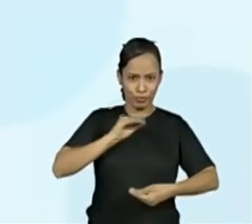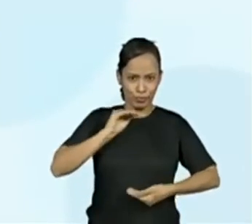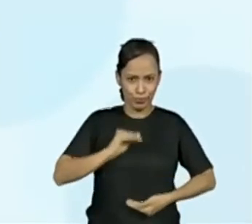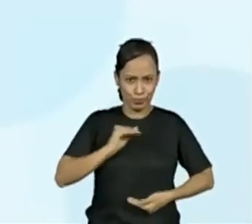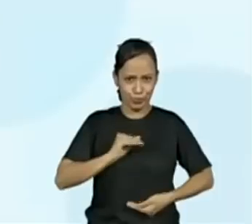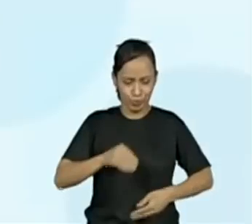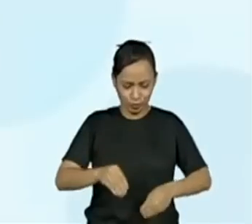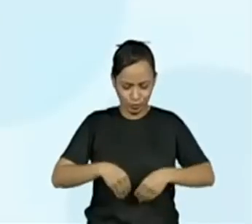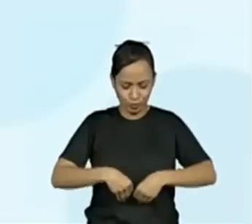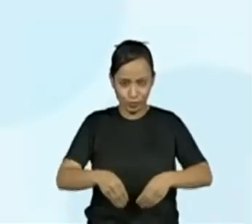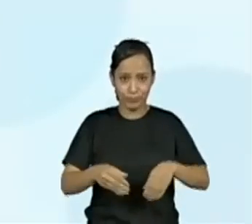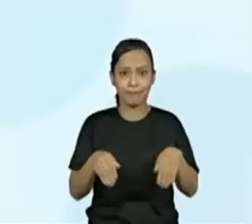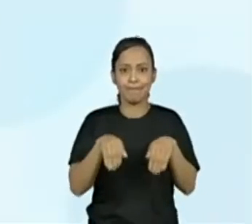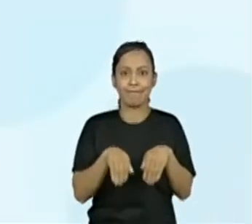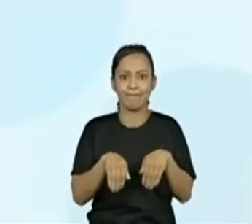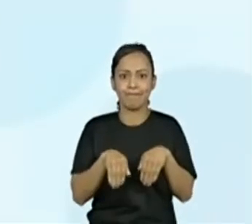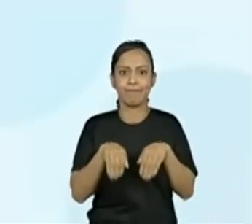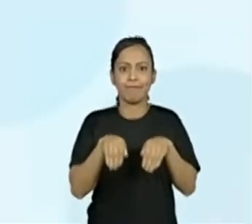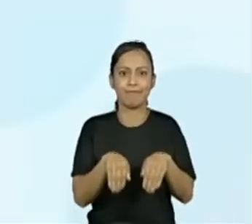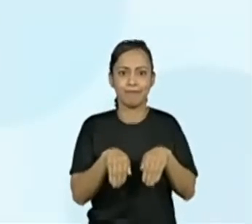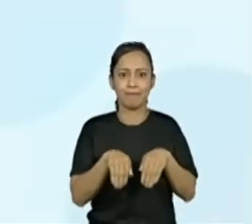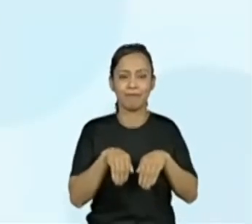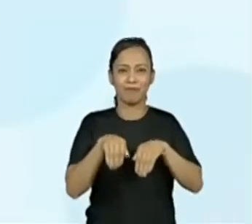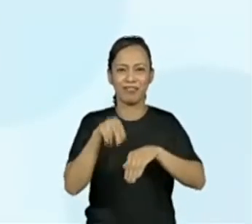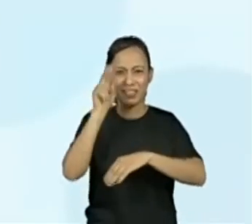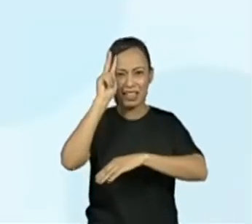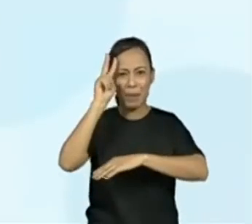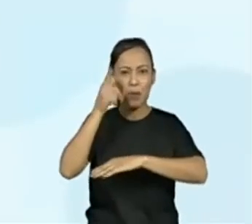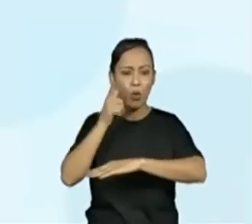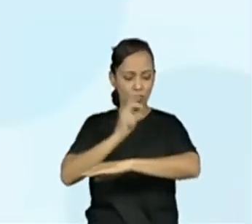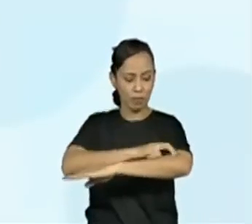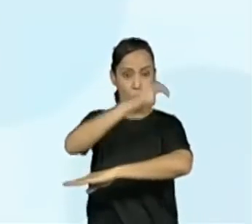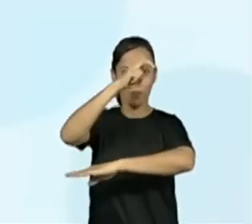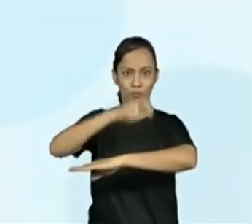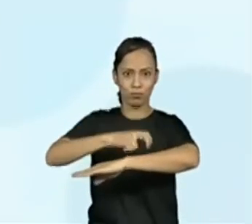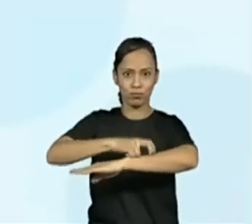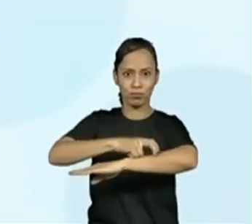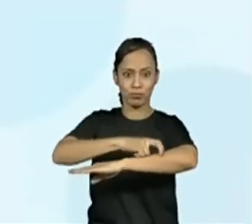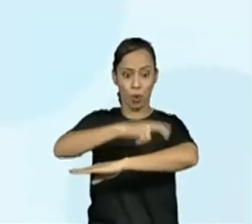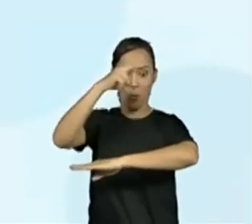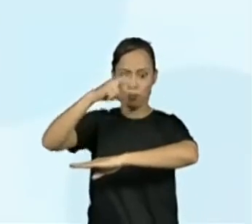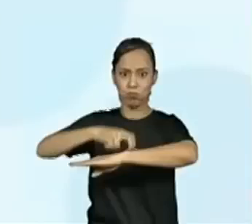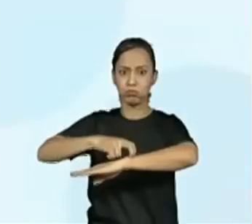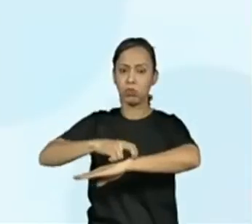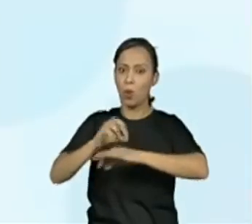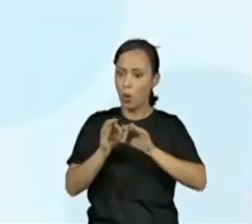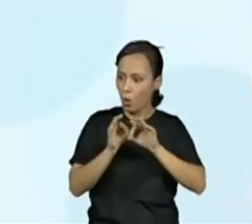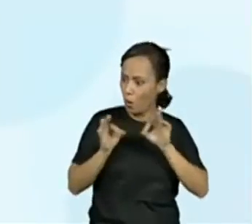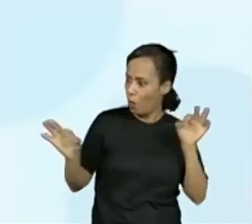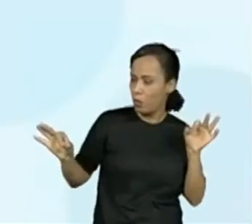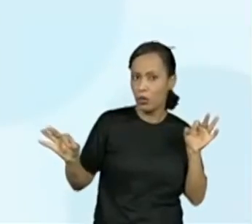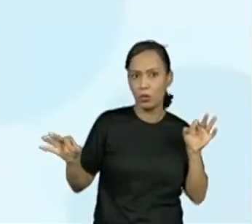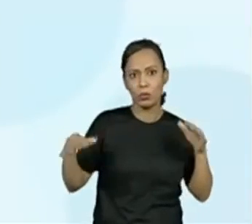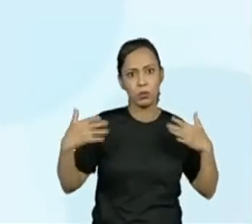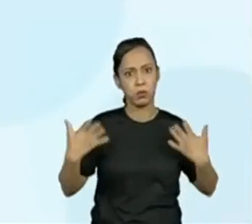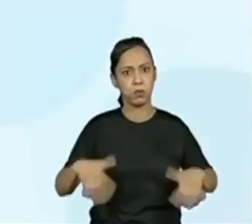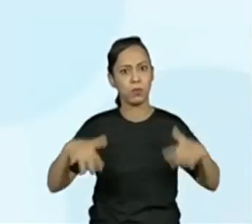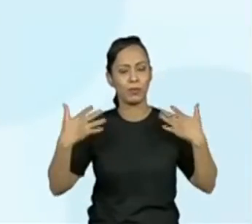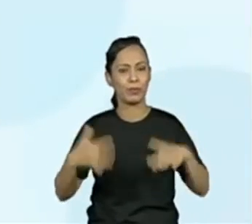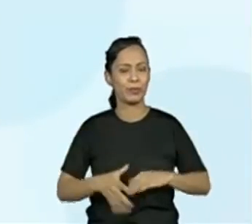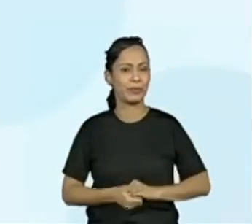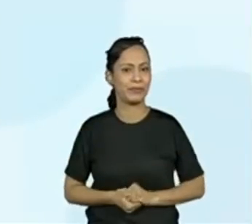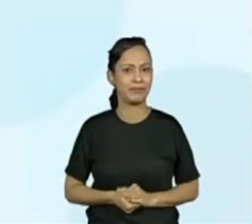bem longo, não é? Que ele salta aí distâncias, metros de distância. Exatamente. A gente trabalhou ontem, então,